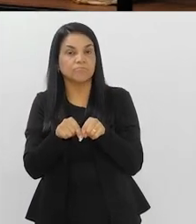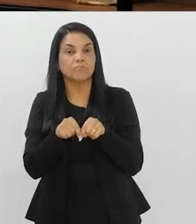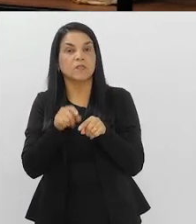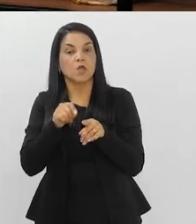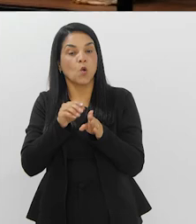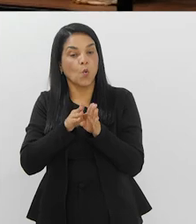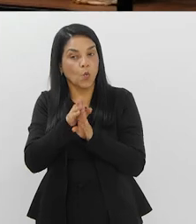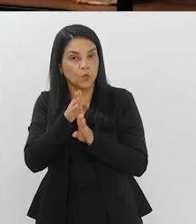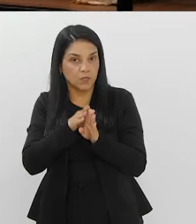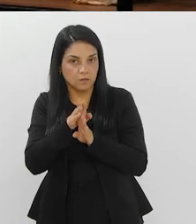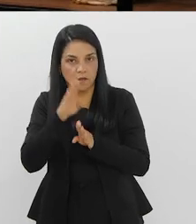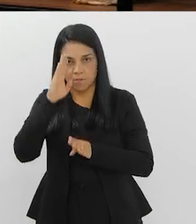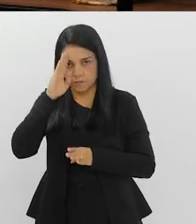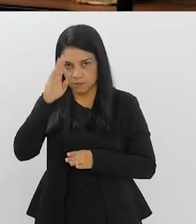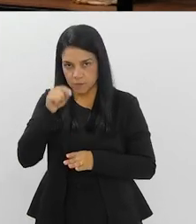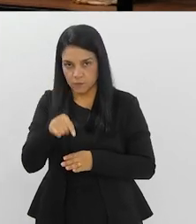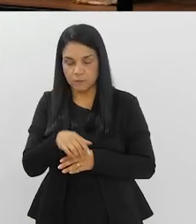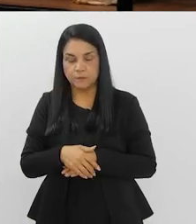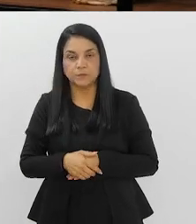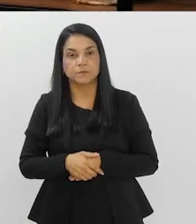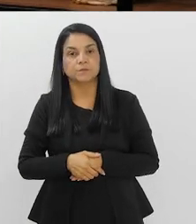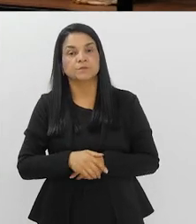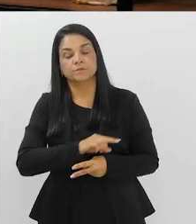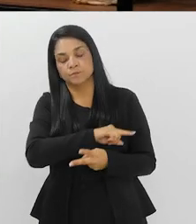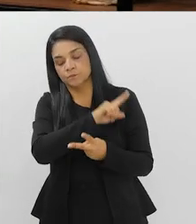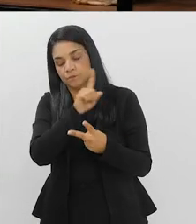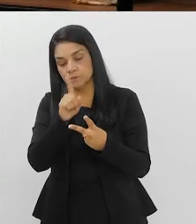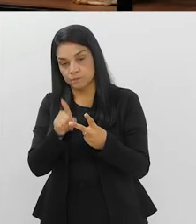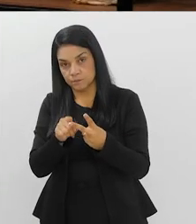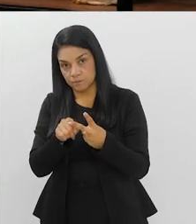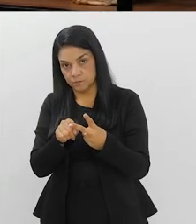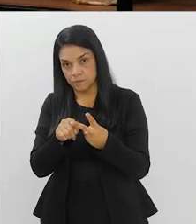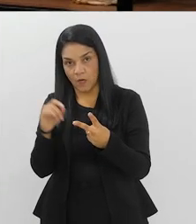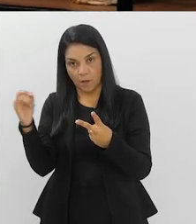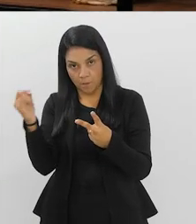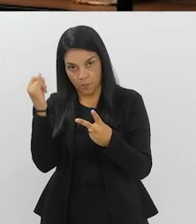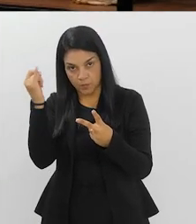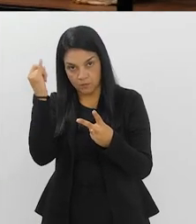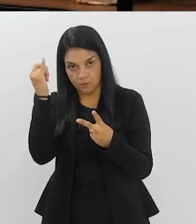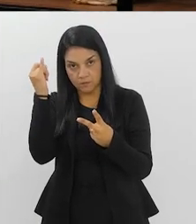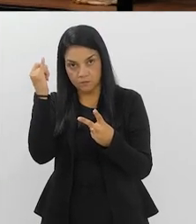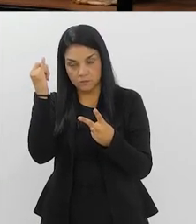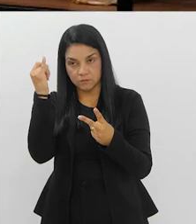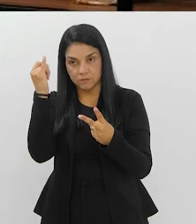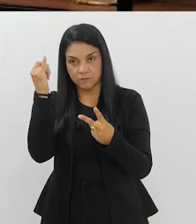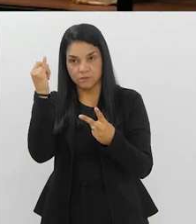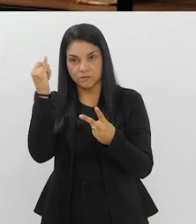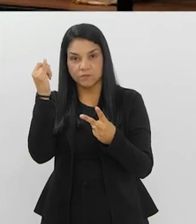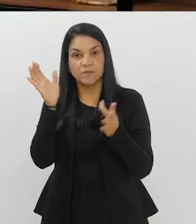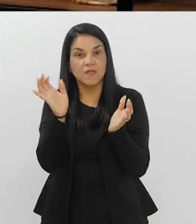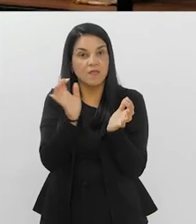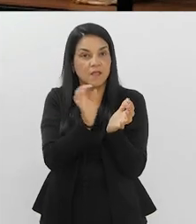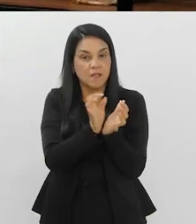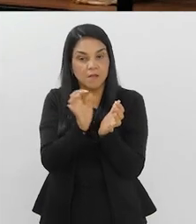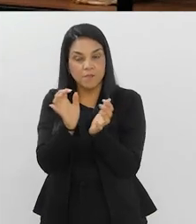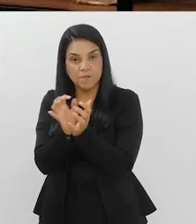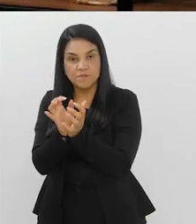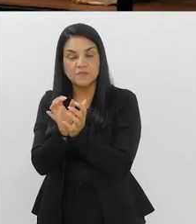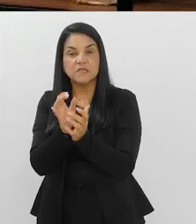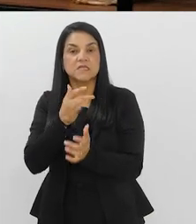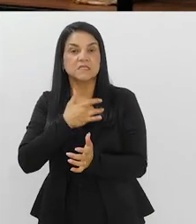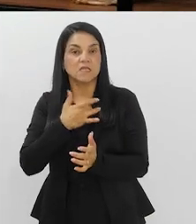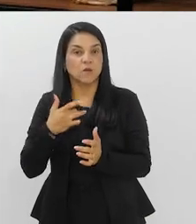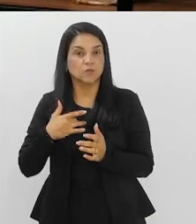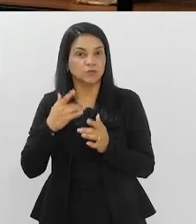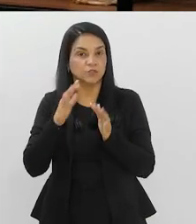ambulatório, seria isso. Outra coisa que eu acho que seria importante, são as equipes de